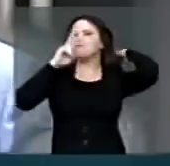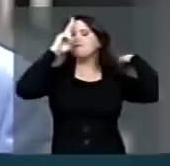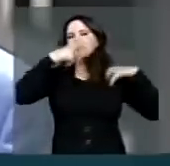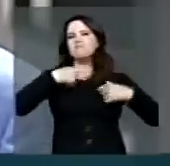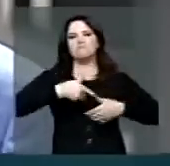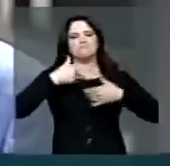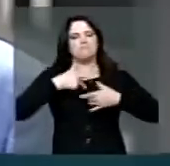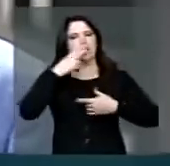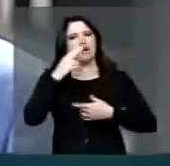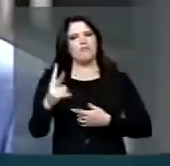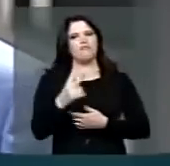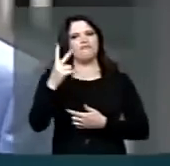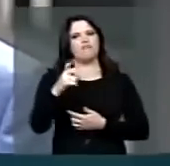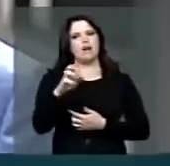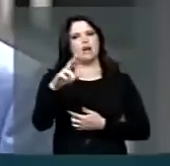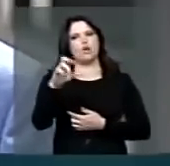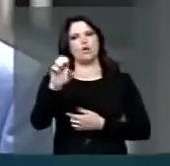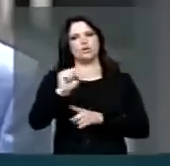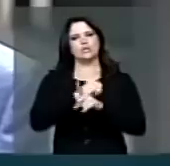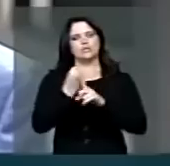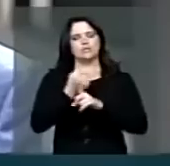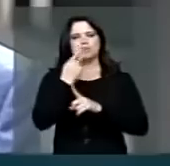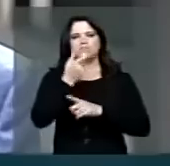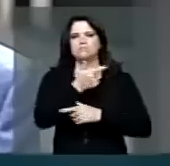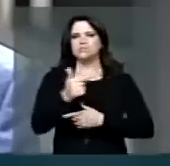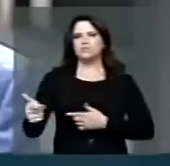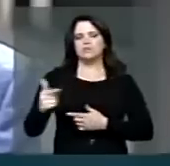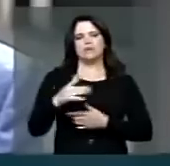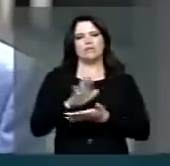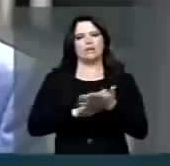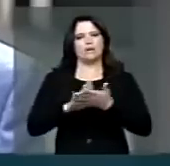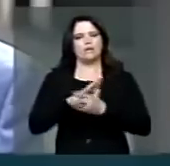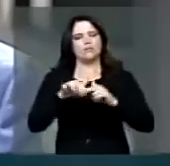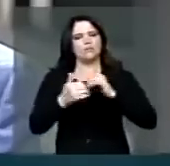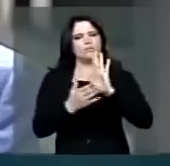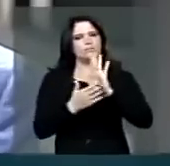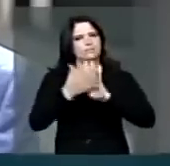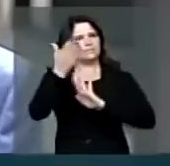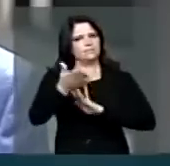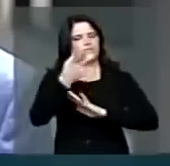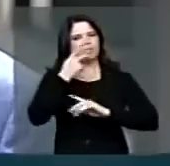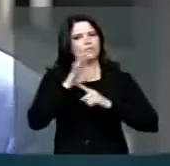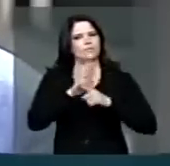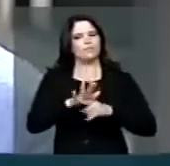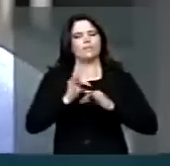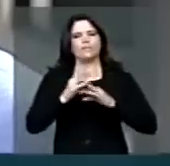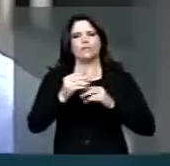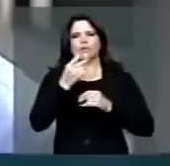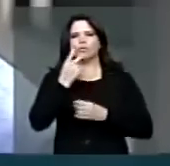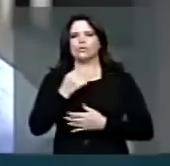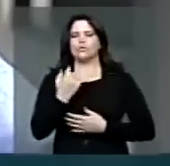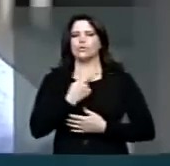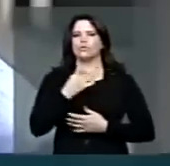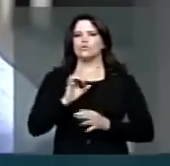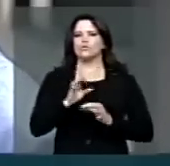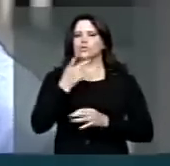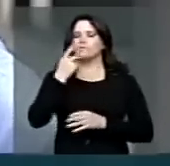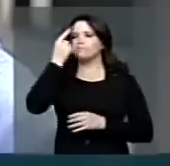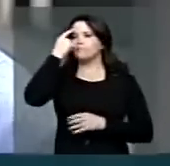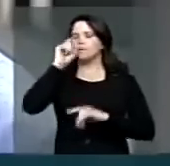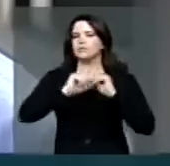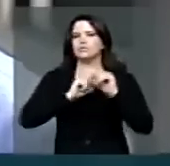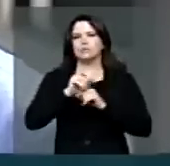perda de valor dessa sociedade que nós vivemos. Portanto, eu parabenizo a vossa excelência e quero dar essa contribuição para a gente simplesmente achar